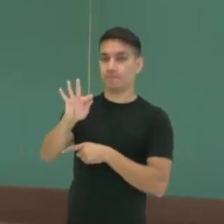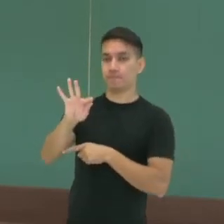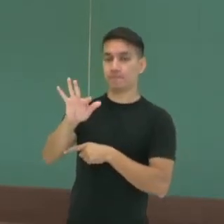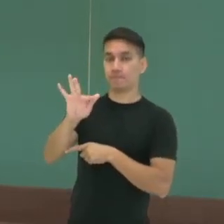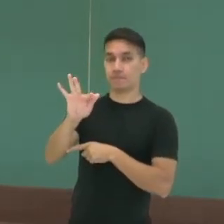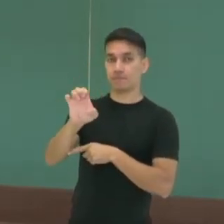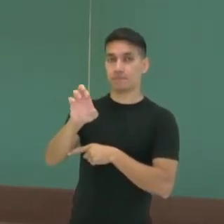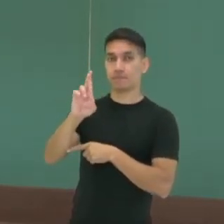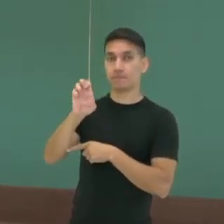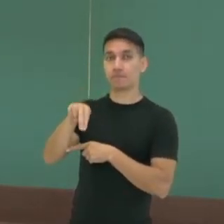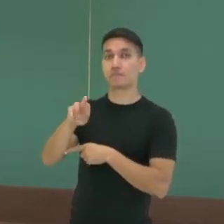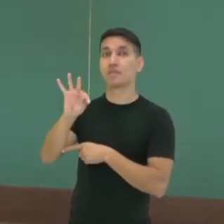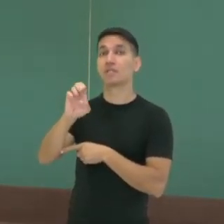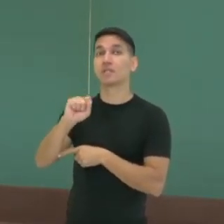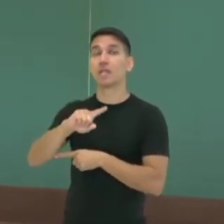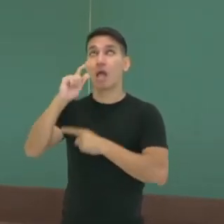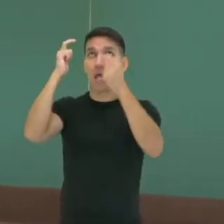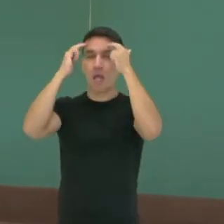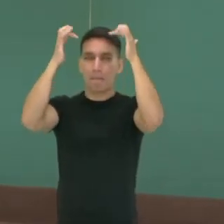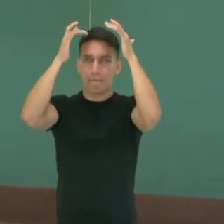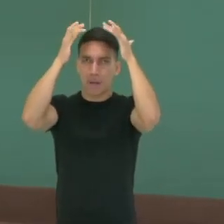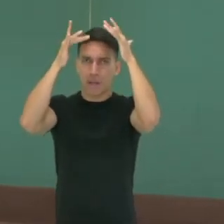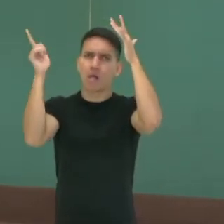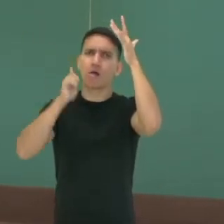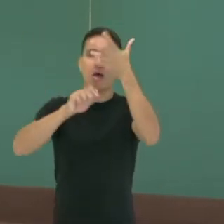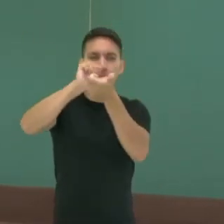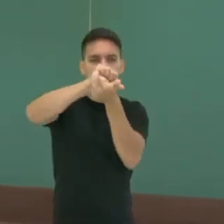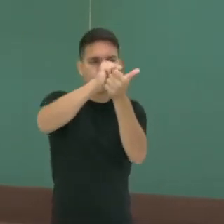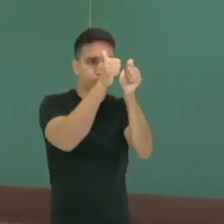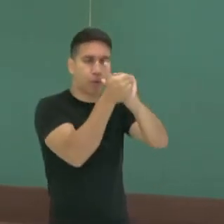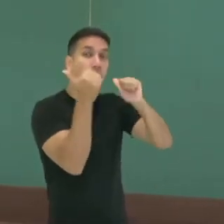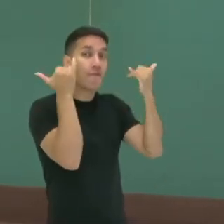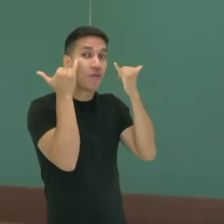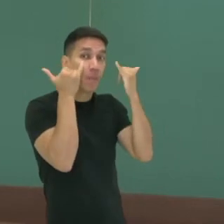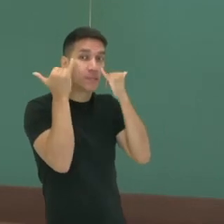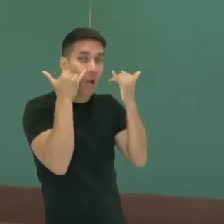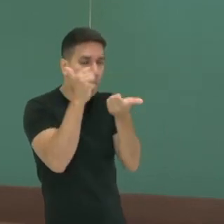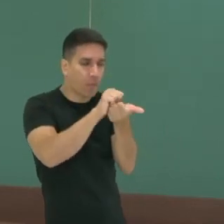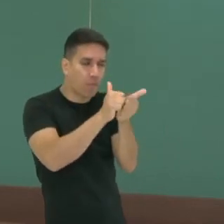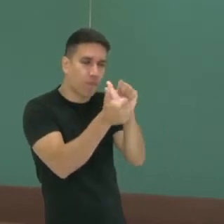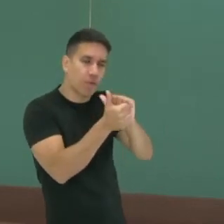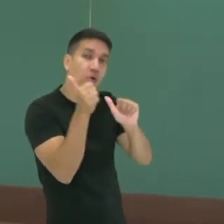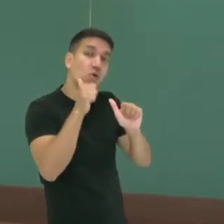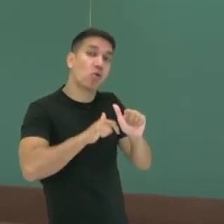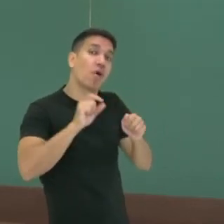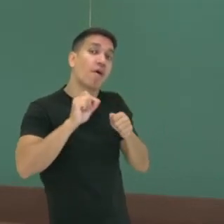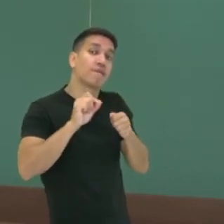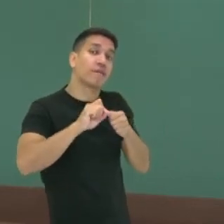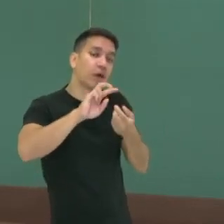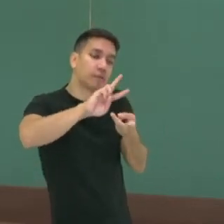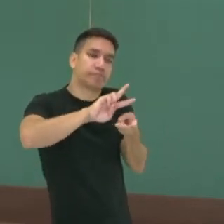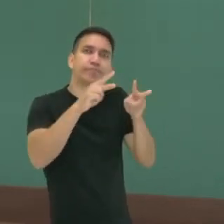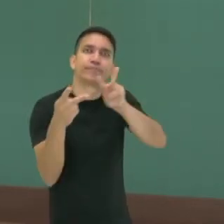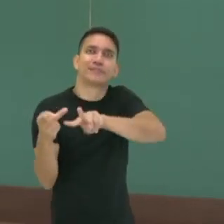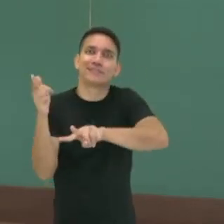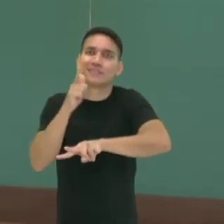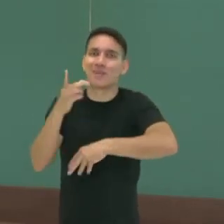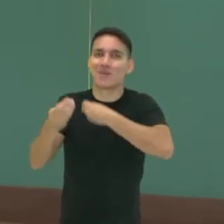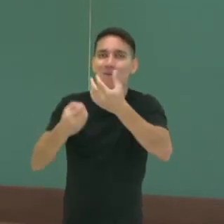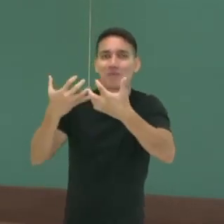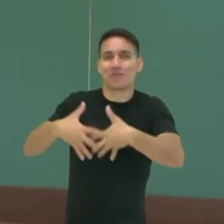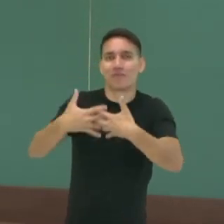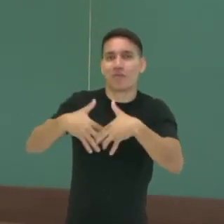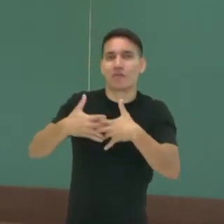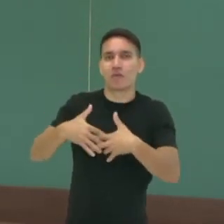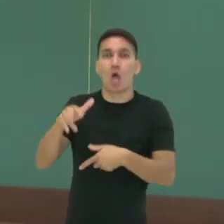nessa medula, ocorre o que? O processamento dessa informação. O cérebro vai traduzir isso. Um